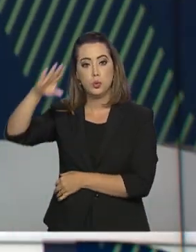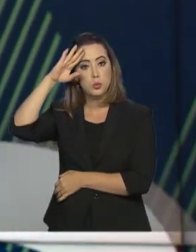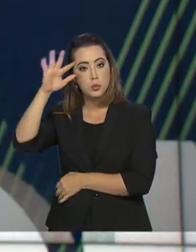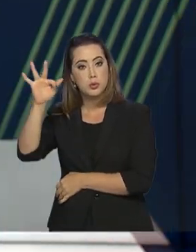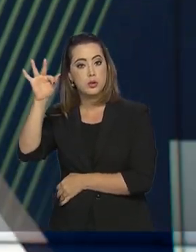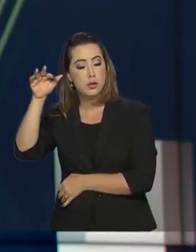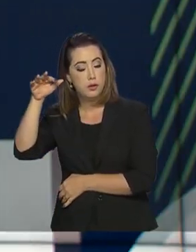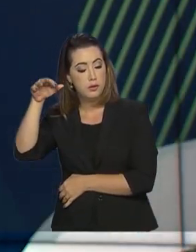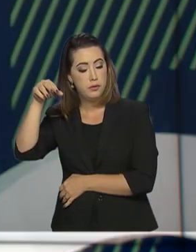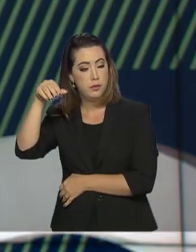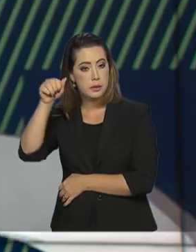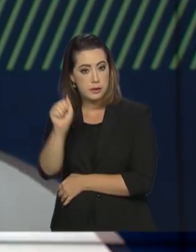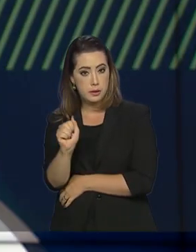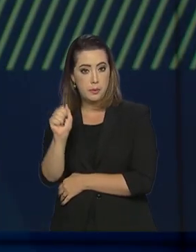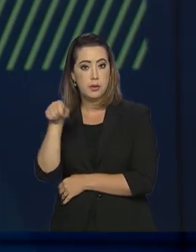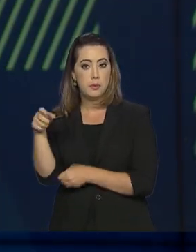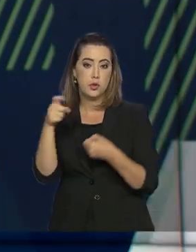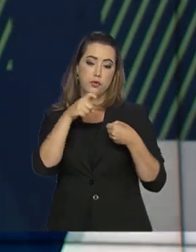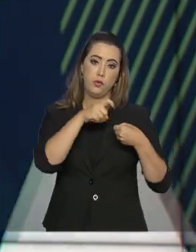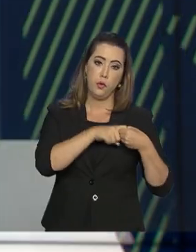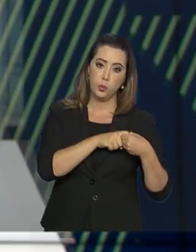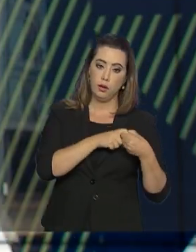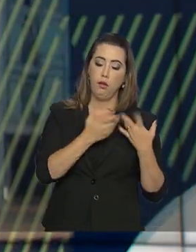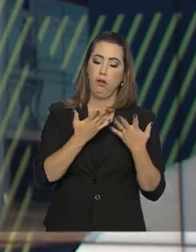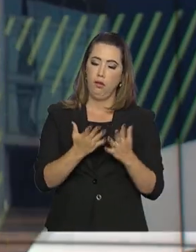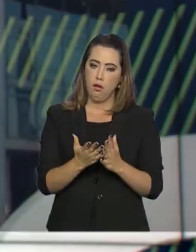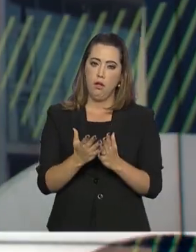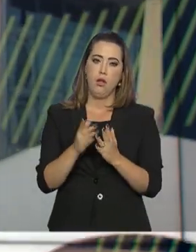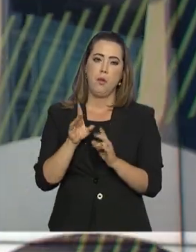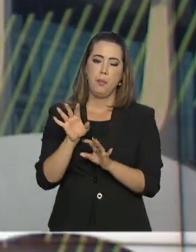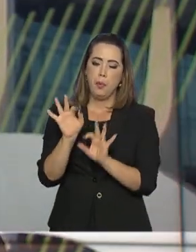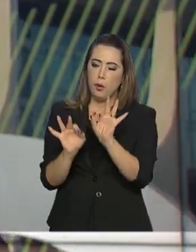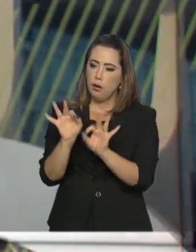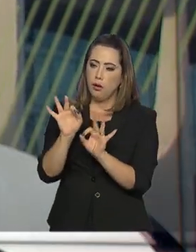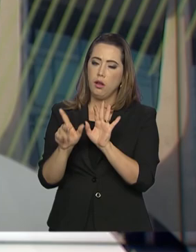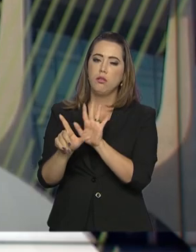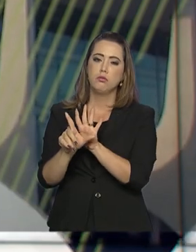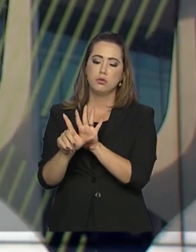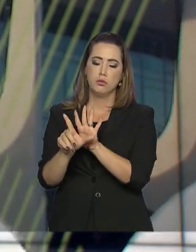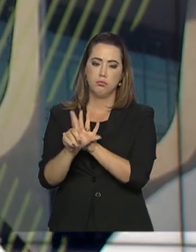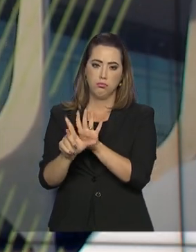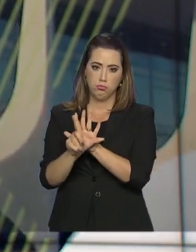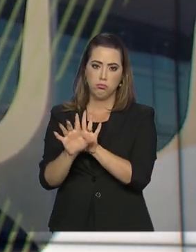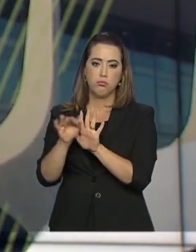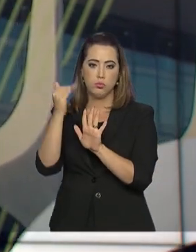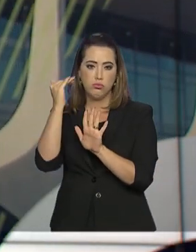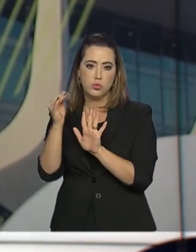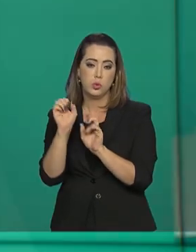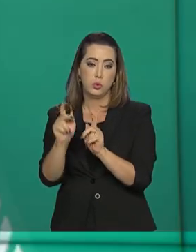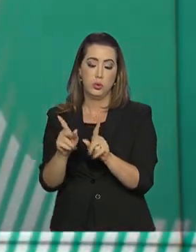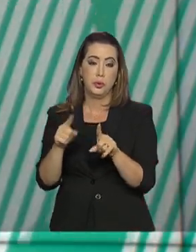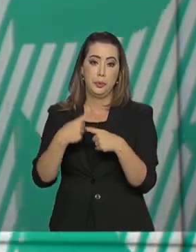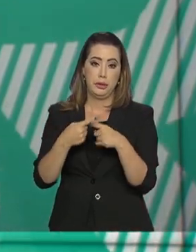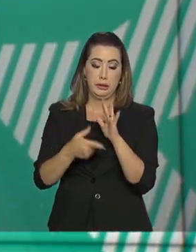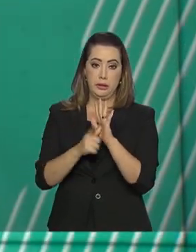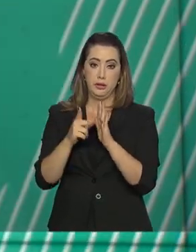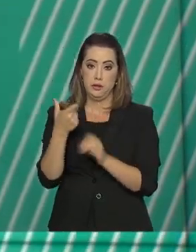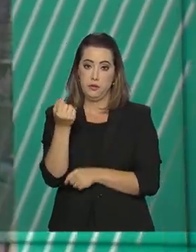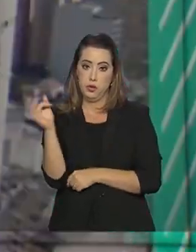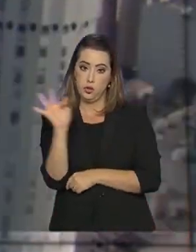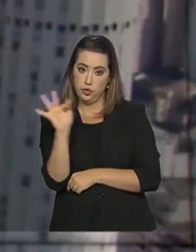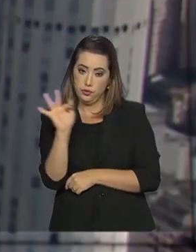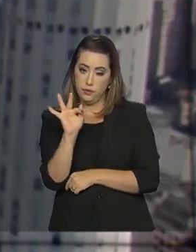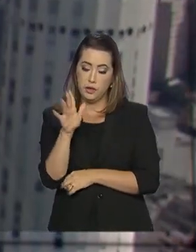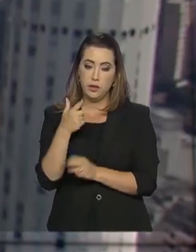a garantia da lei e da ordem no Estado. O governo autorizou o apoio da Força Nacional de Segurança Pública em 20 de fevereiro. O